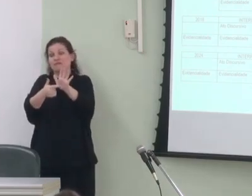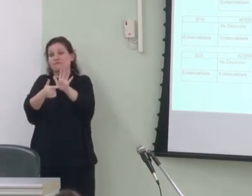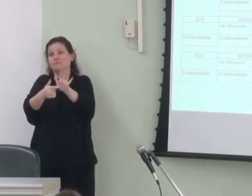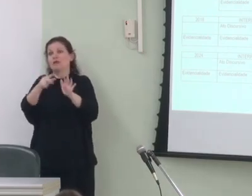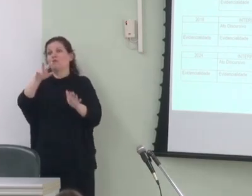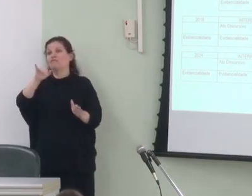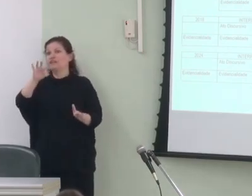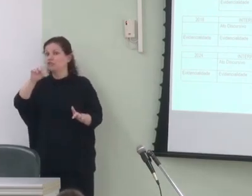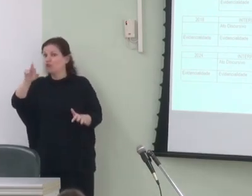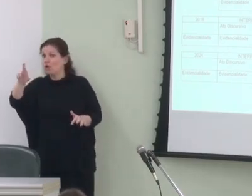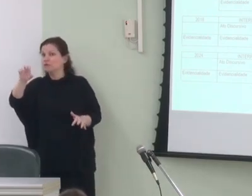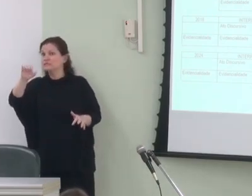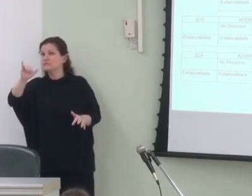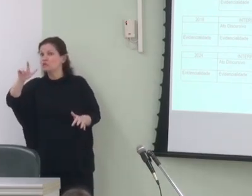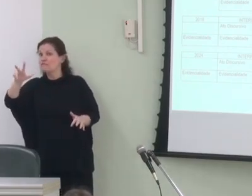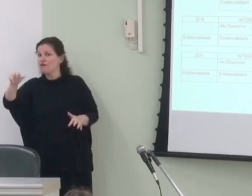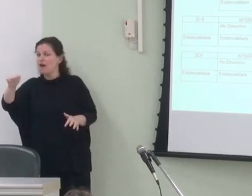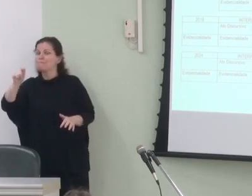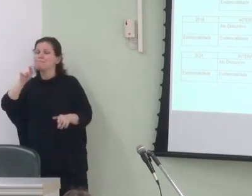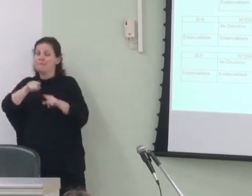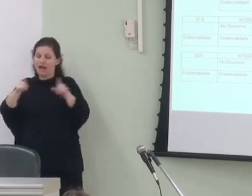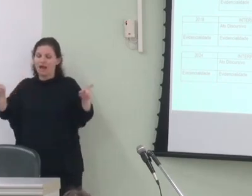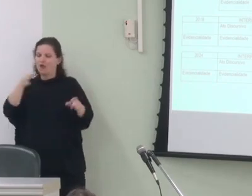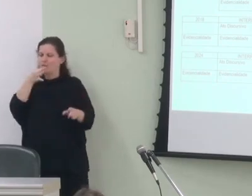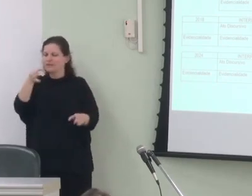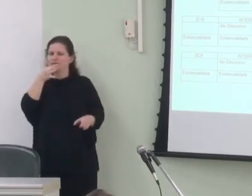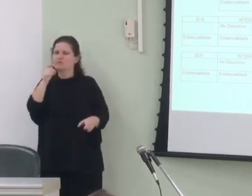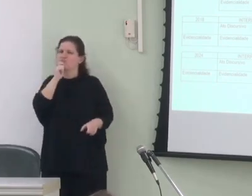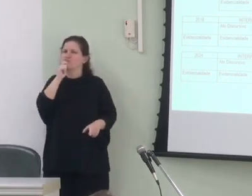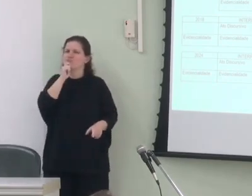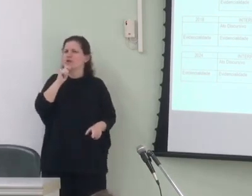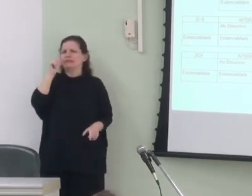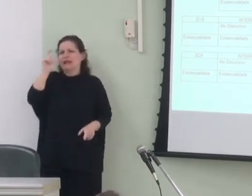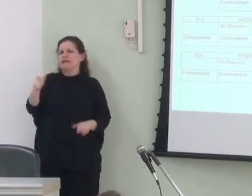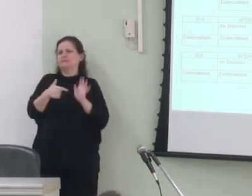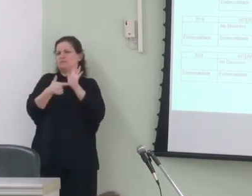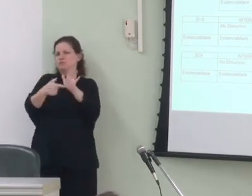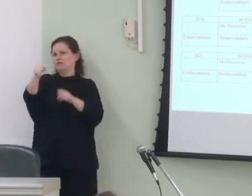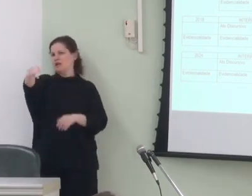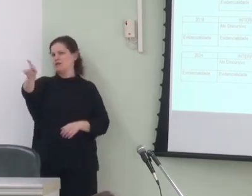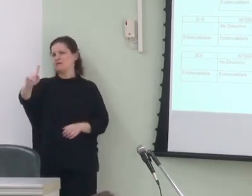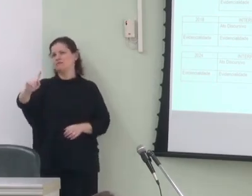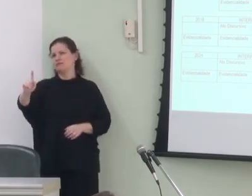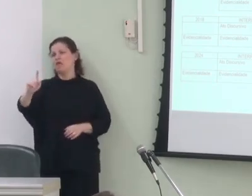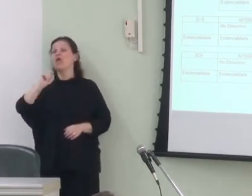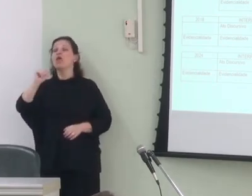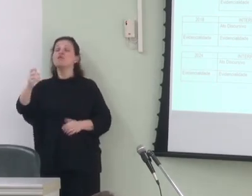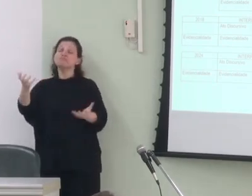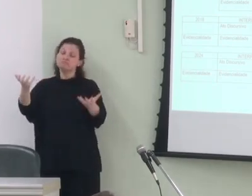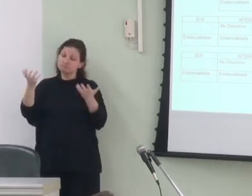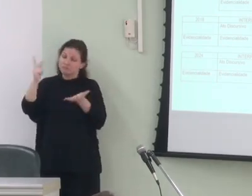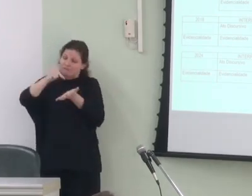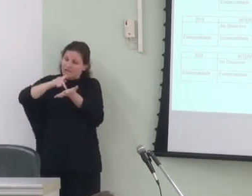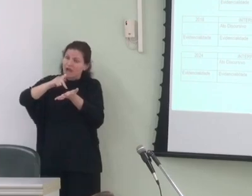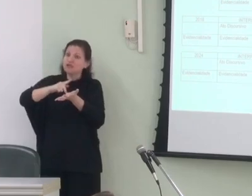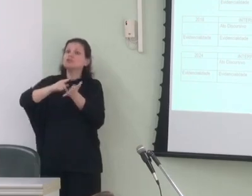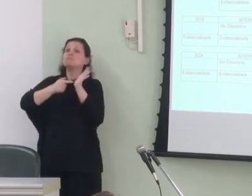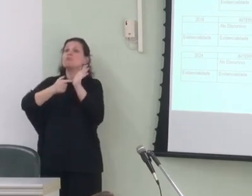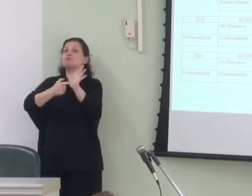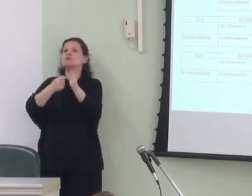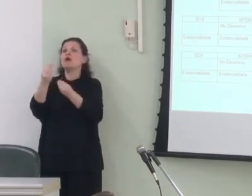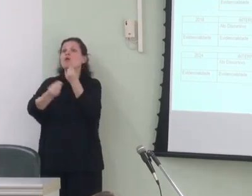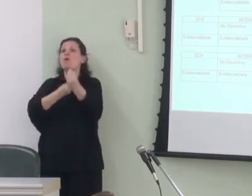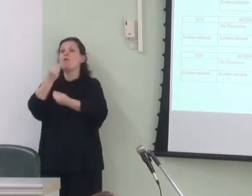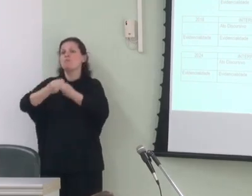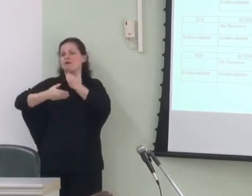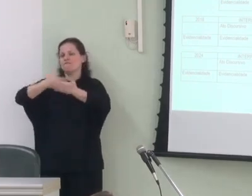Silva mas não é essa argumentação que me interessa mostrar aqui o que eu pretendo na verdade é mostrar como